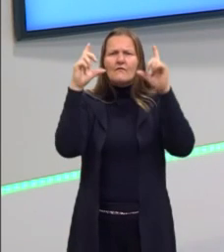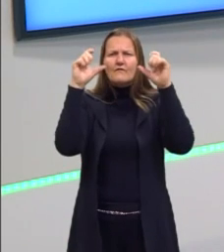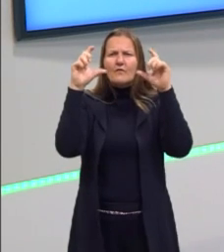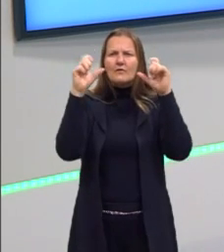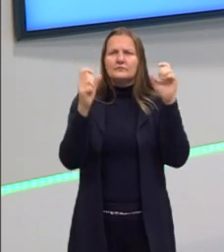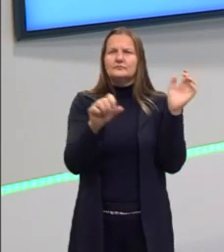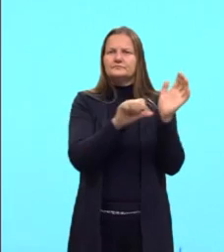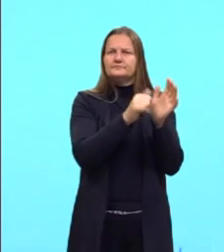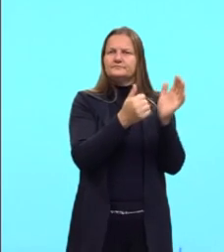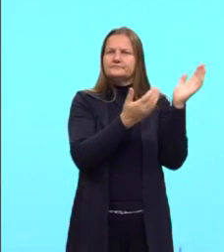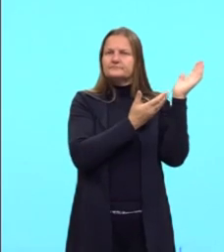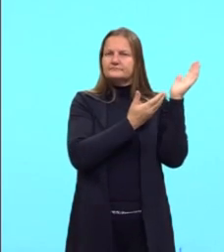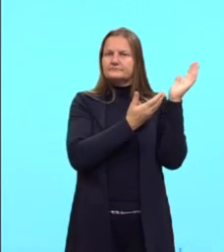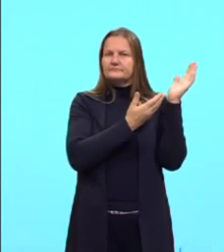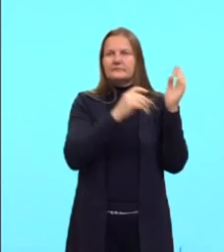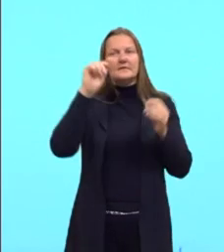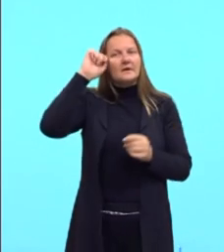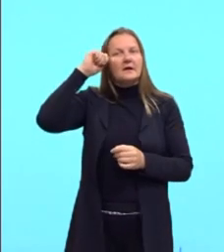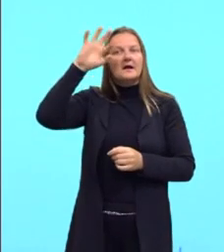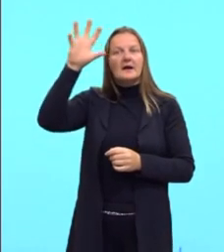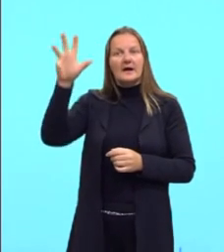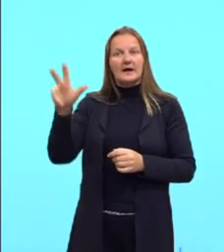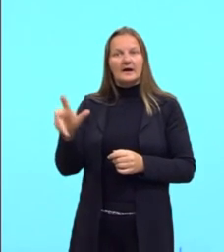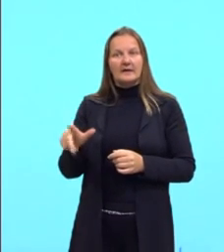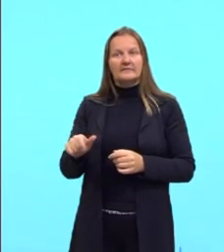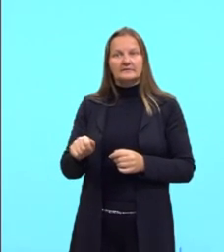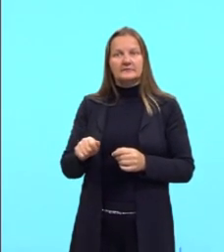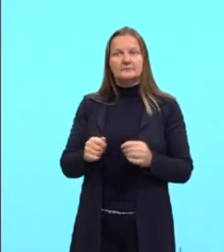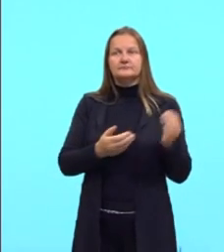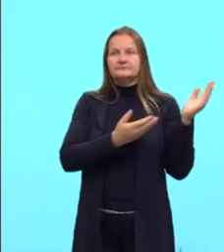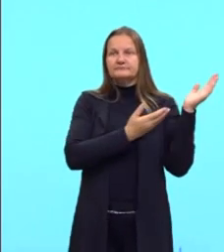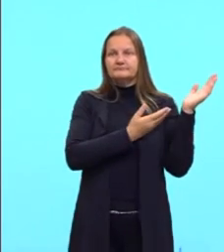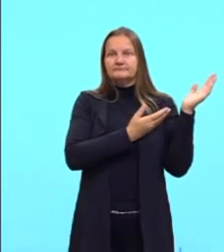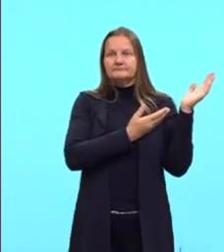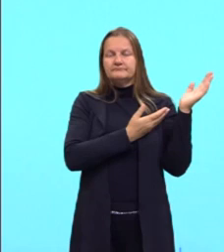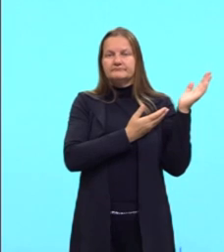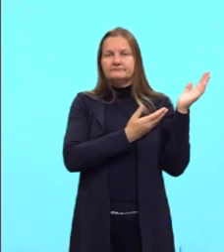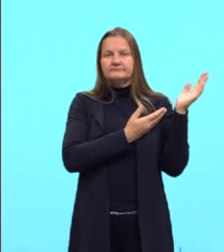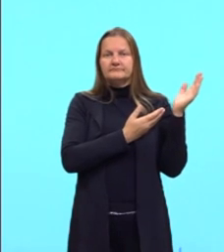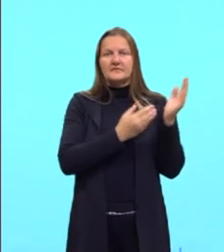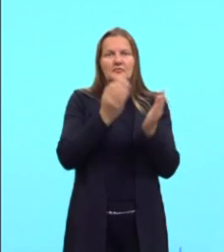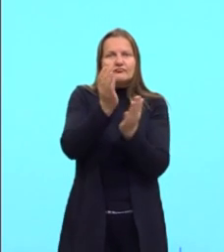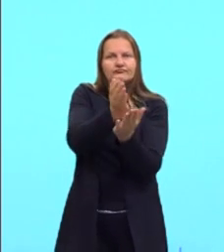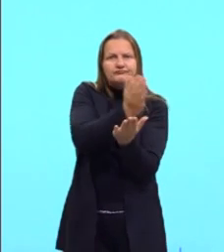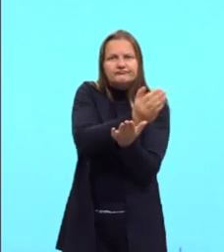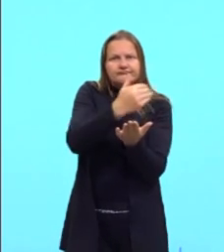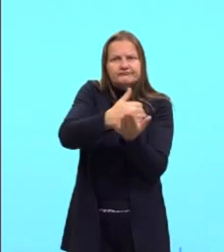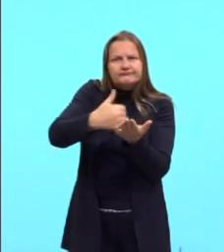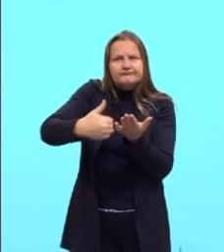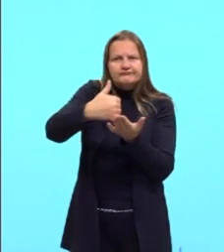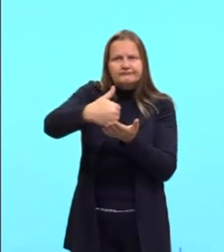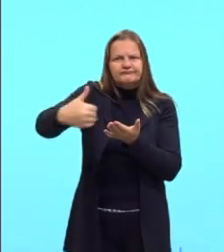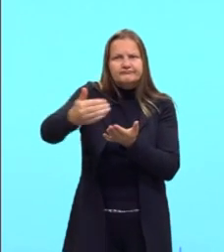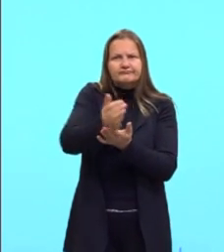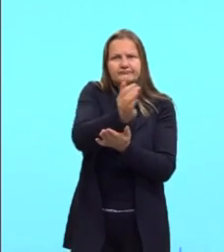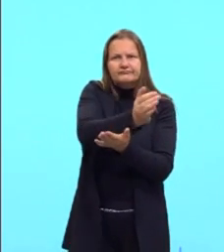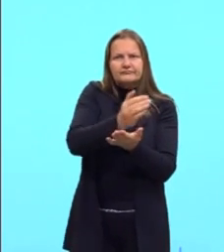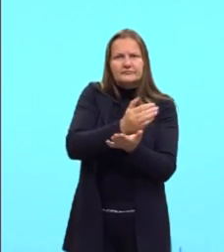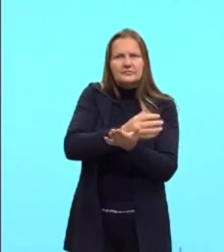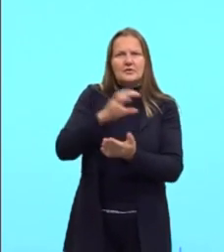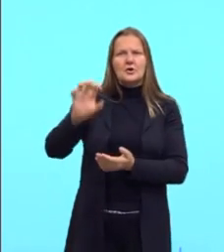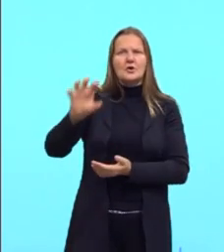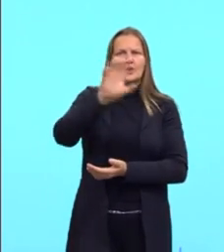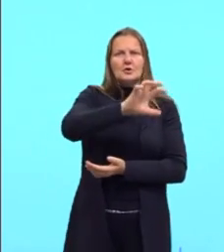uma primeira aqui em cima, né, que é a África sendo partilhada, né, então, nós temos aí as